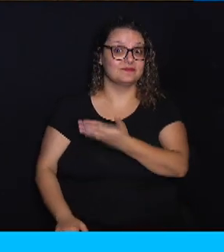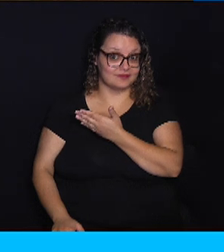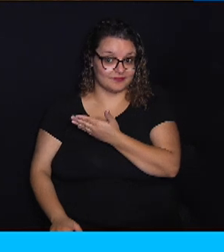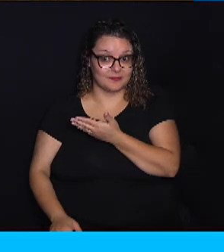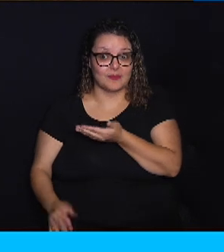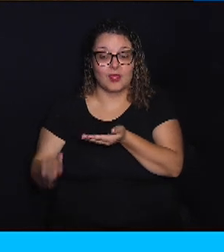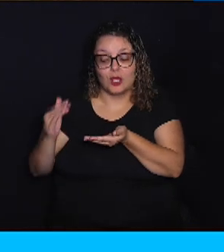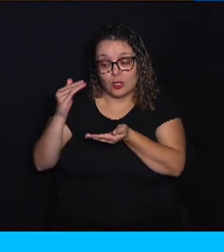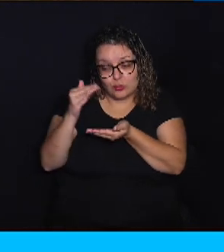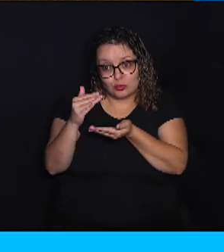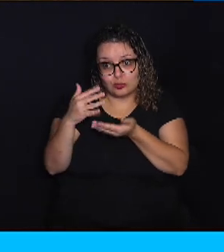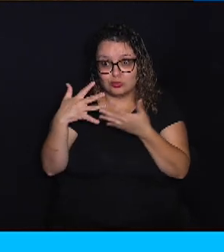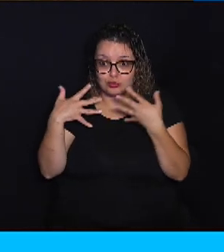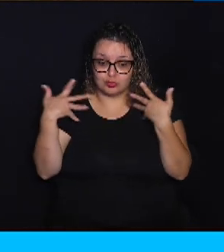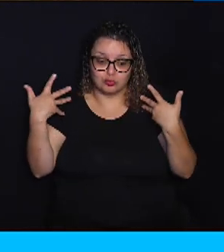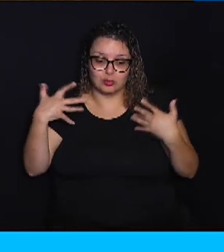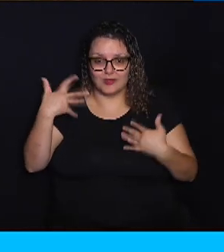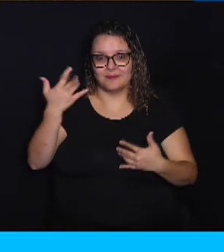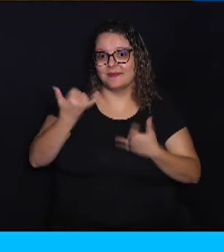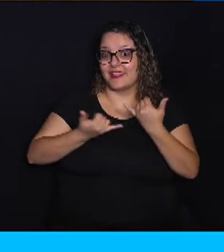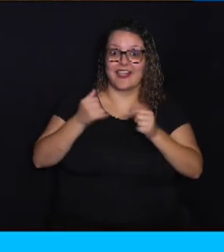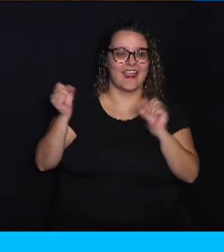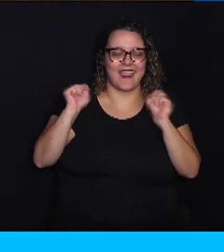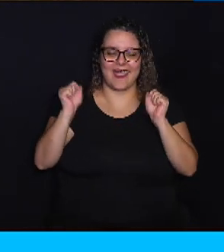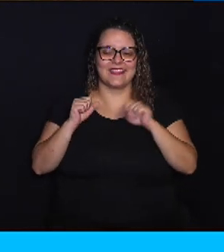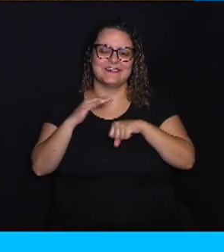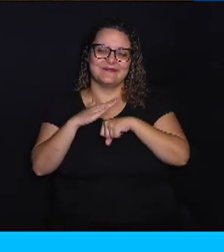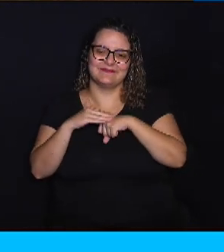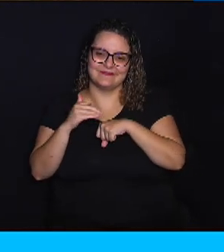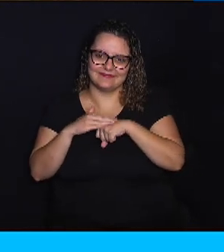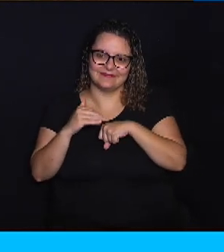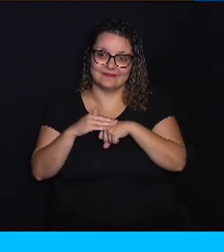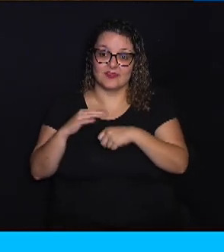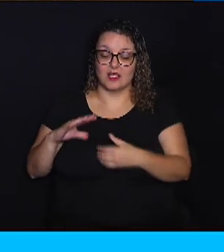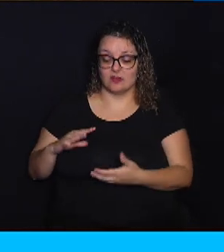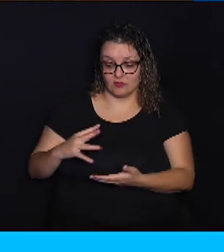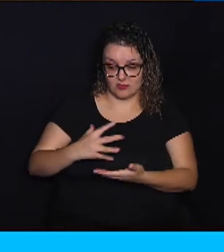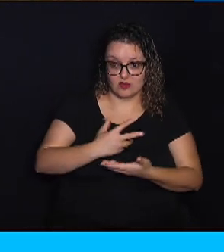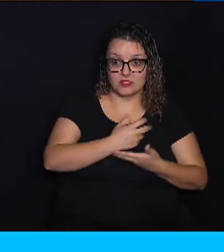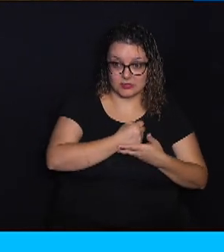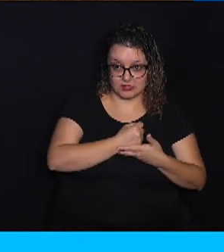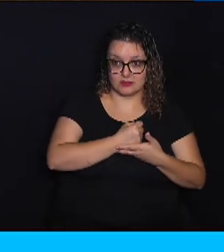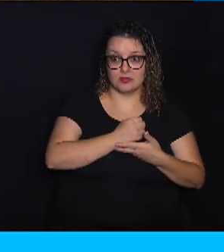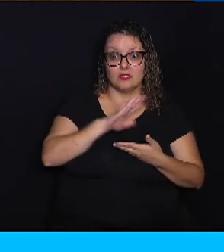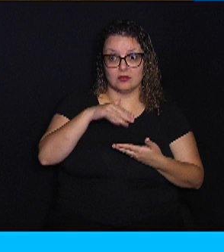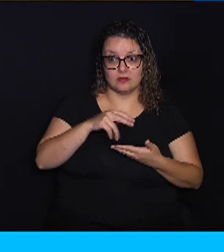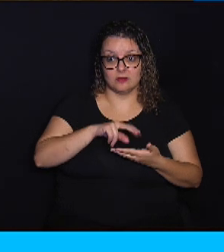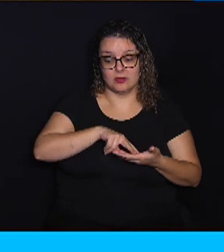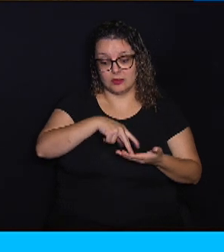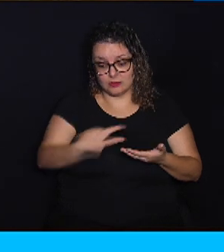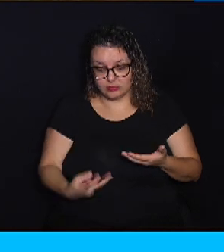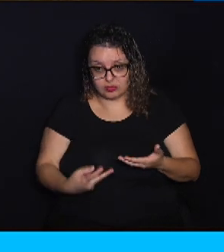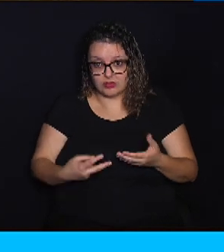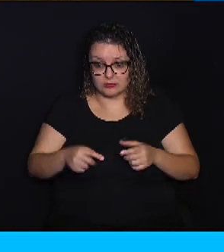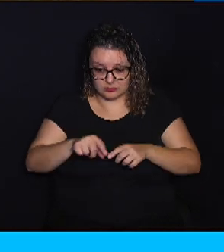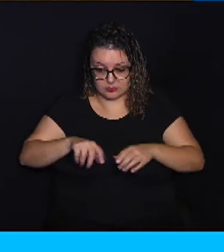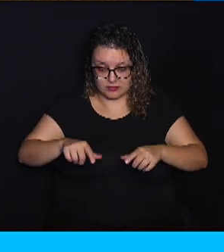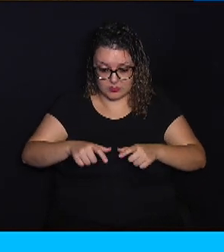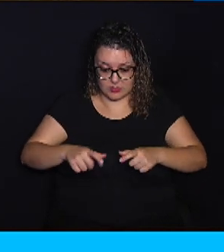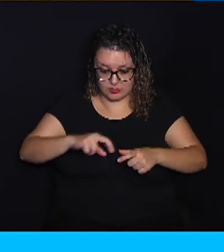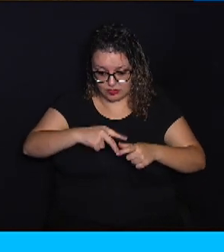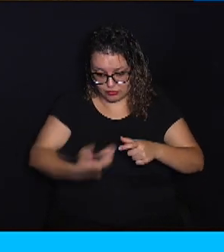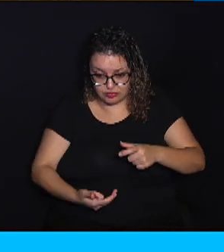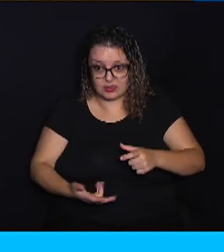filhote rajadinha, muito brincalhona e dócil. Ela foi resgatada ao cair em um bueiro e acolhida pelo